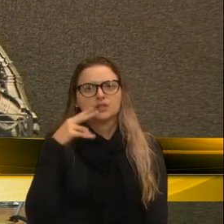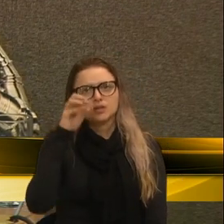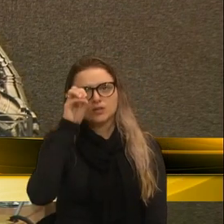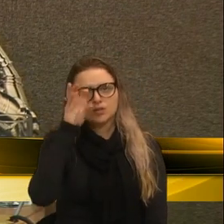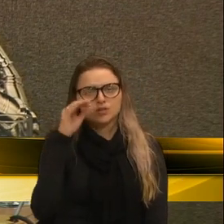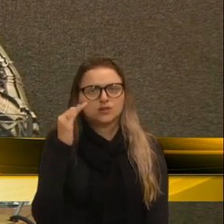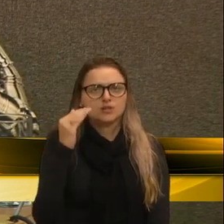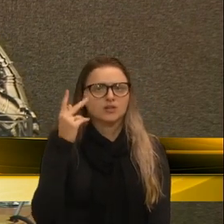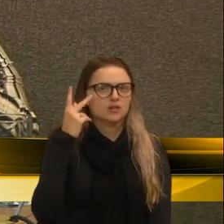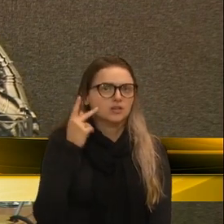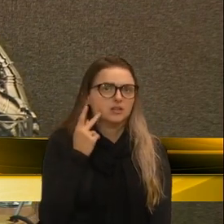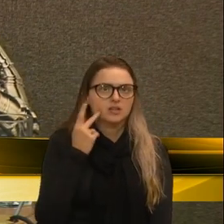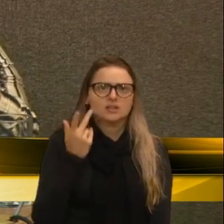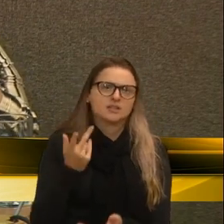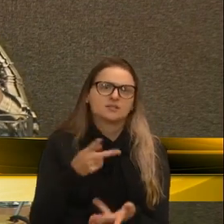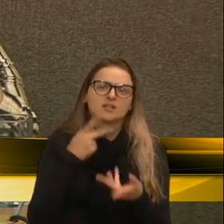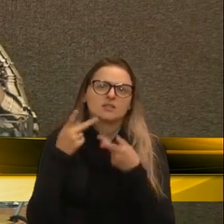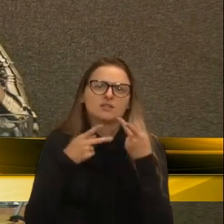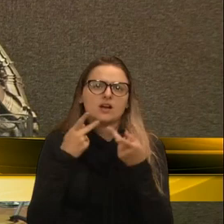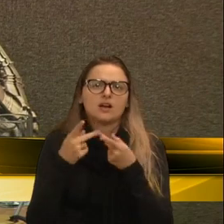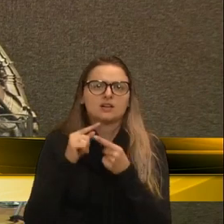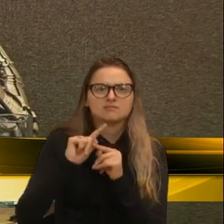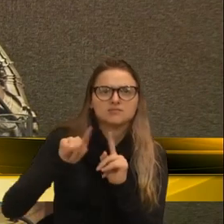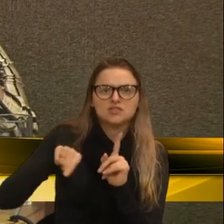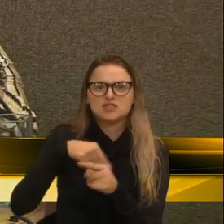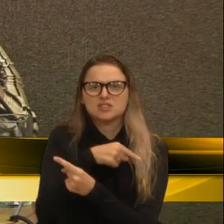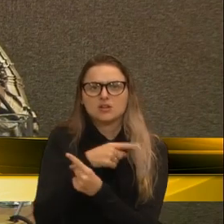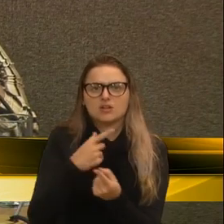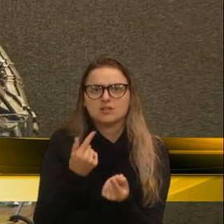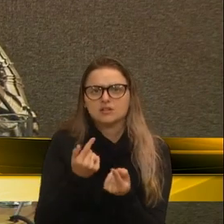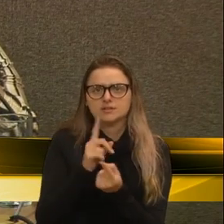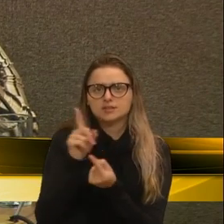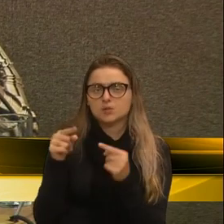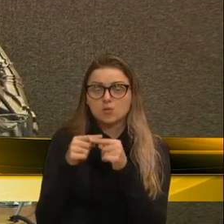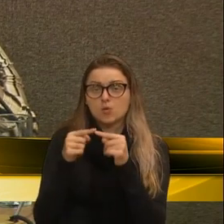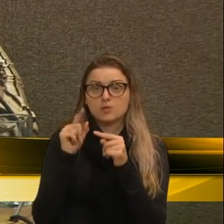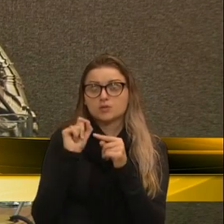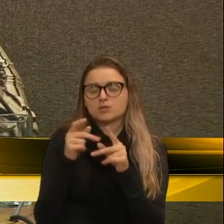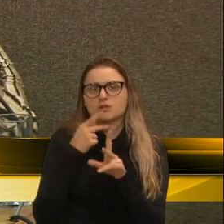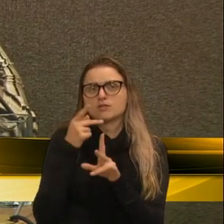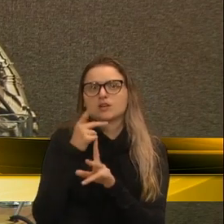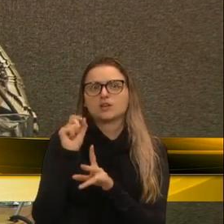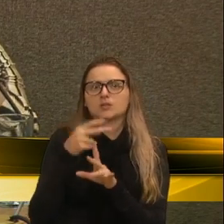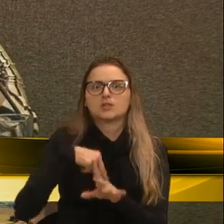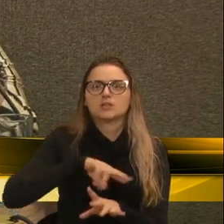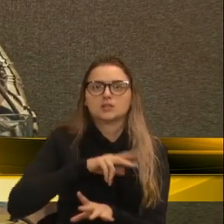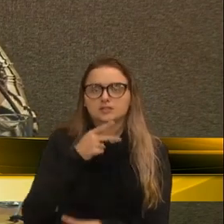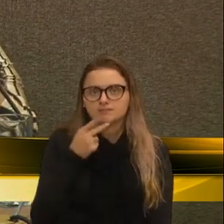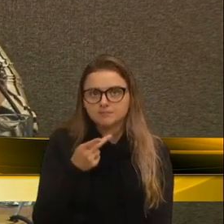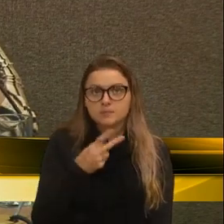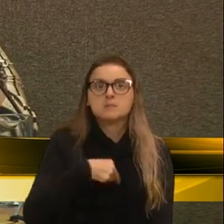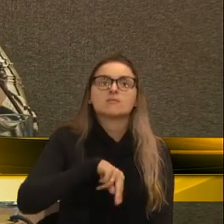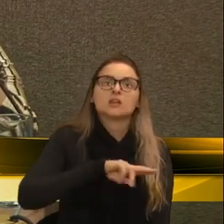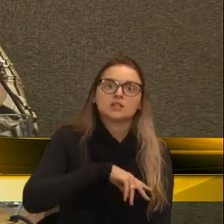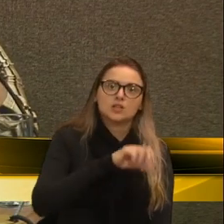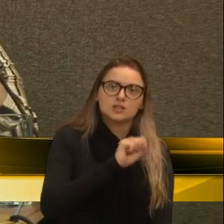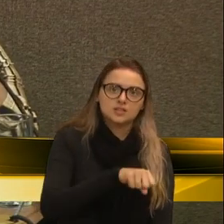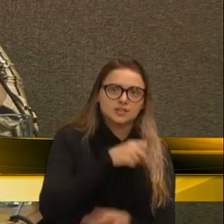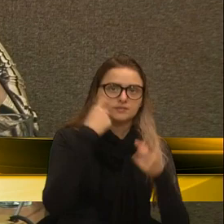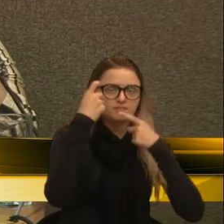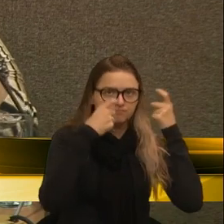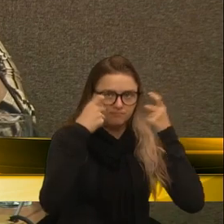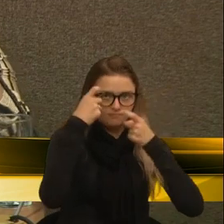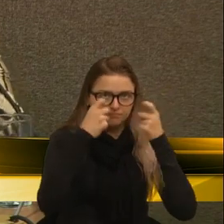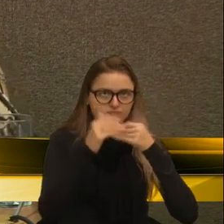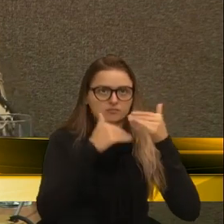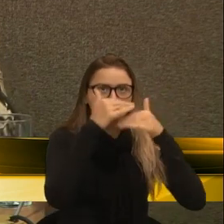da situação distorcem aquilo que nós estamos colocando. Nós, sim, estamos preocupados